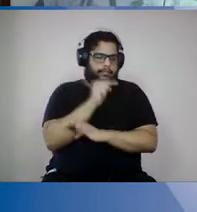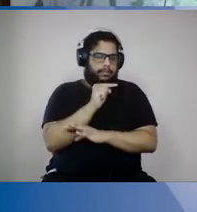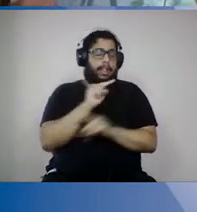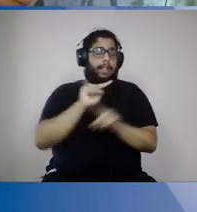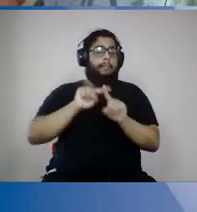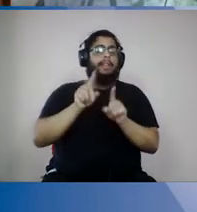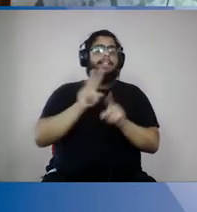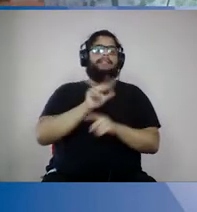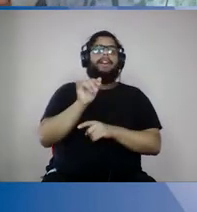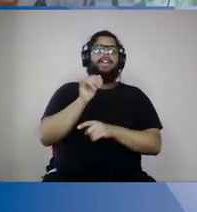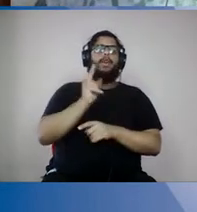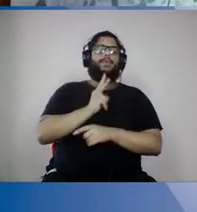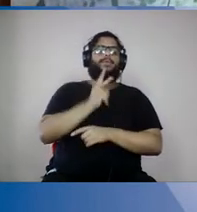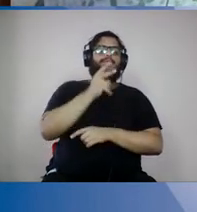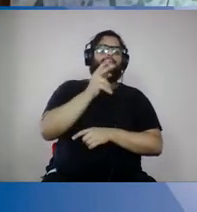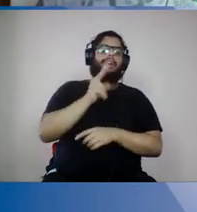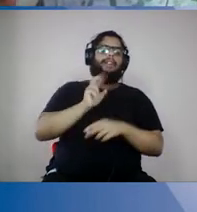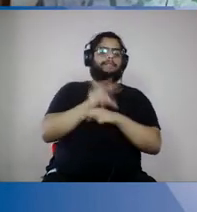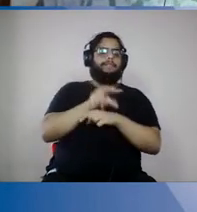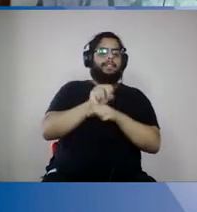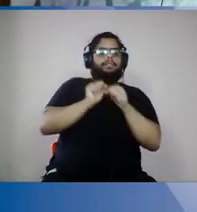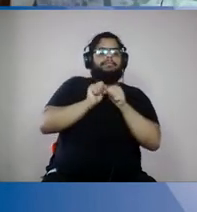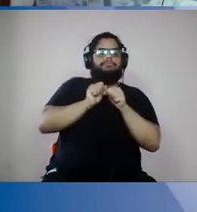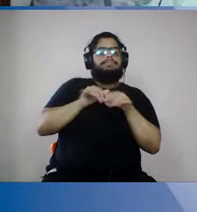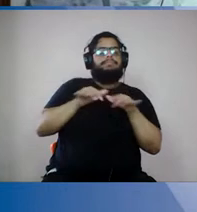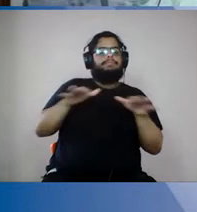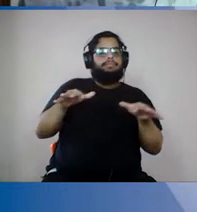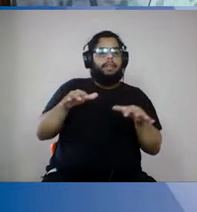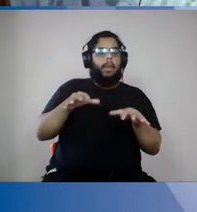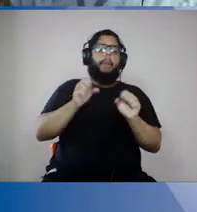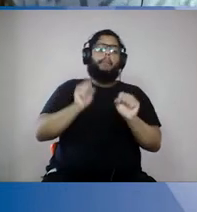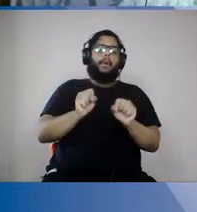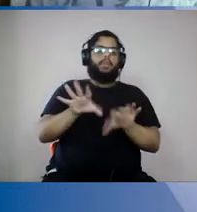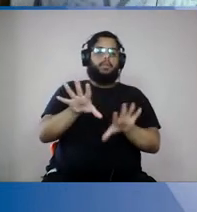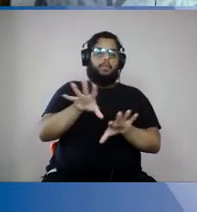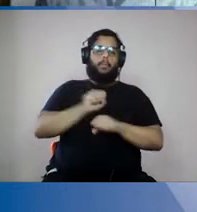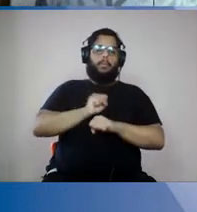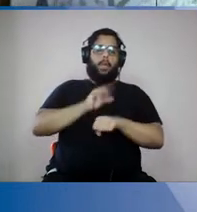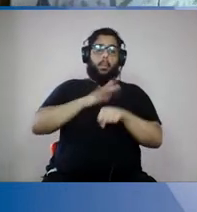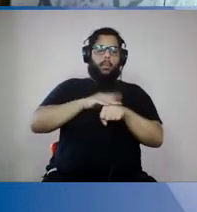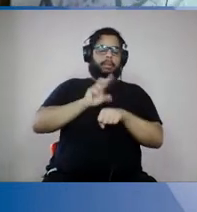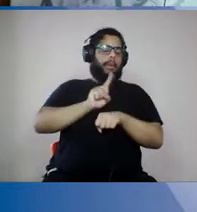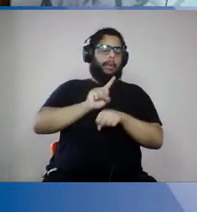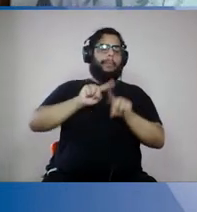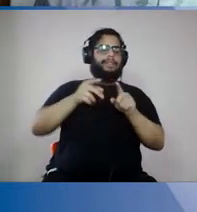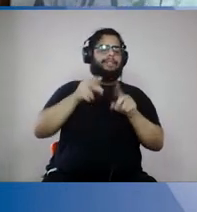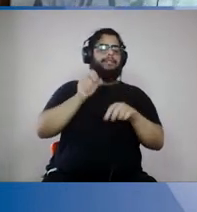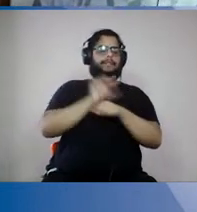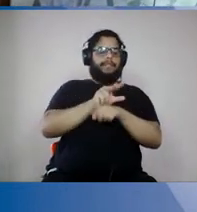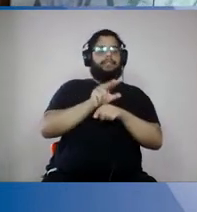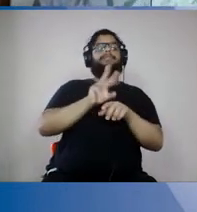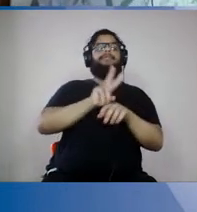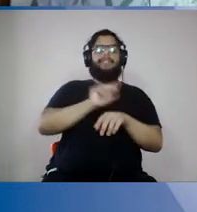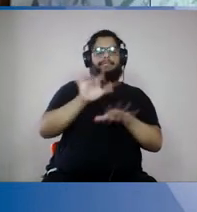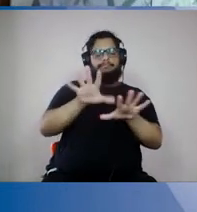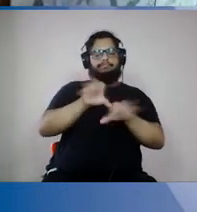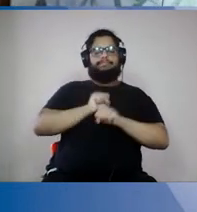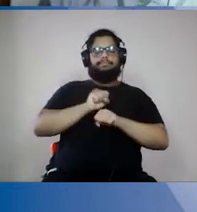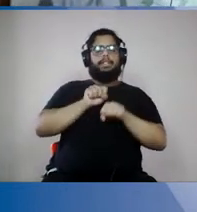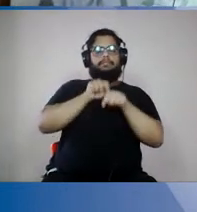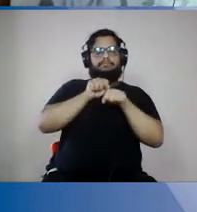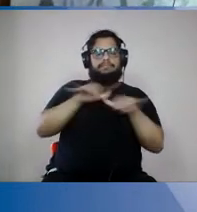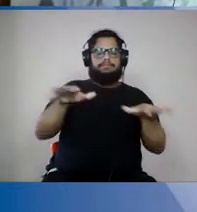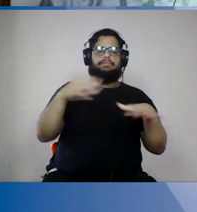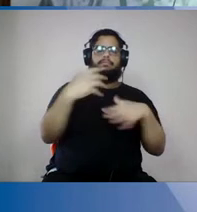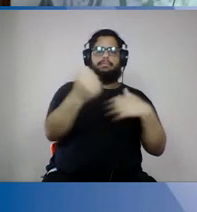elas vão manter a transmissão comunitária do vírus, vão manter a circulação comunitária do vírus impedindo que a epidemia seja combatida. Então,